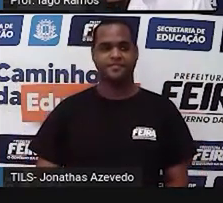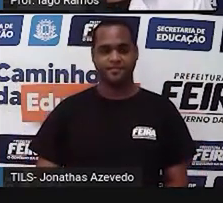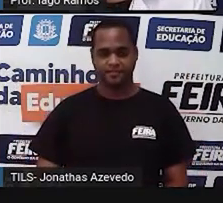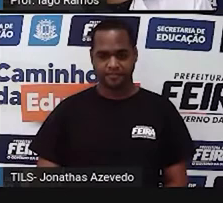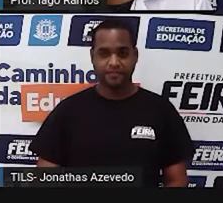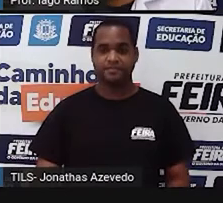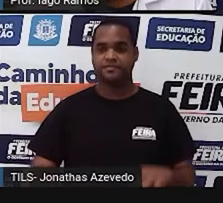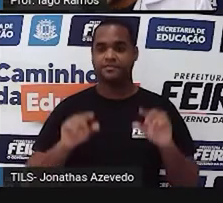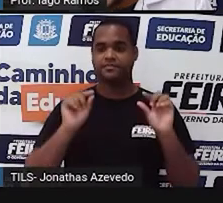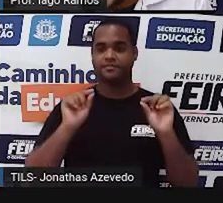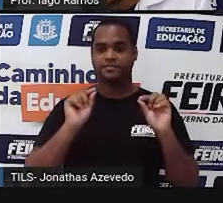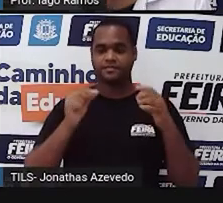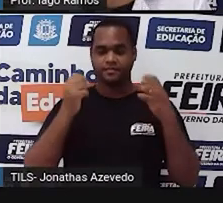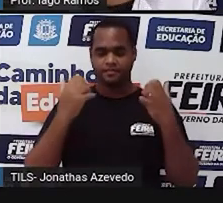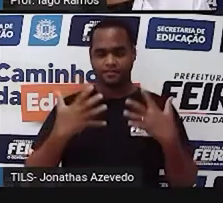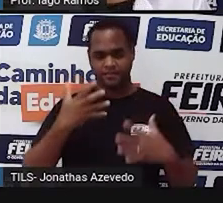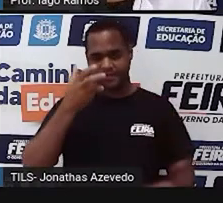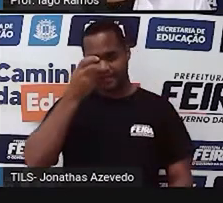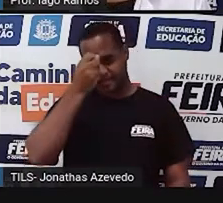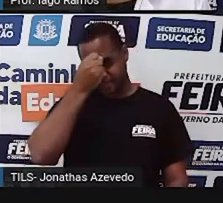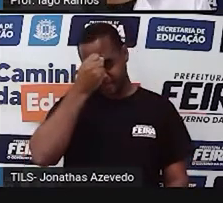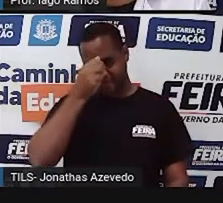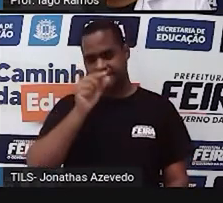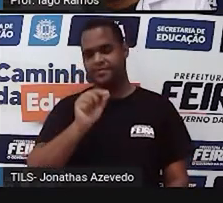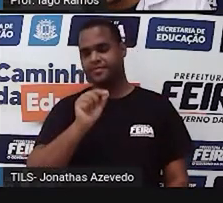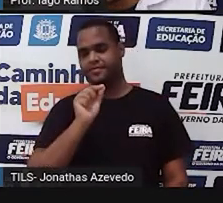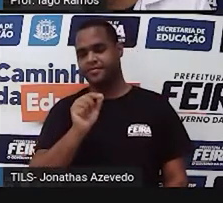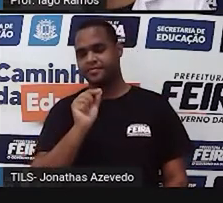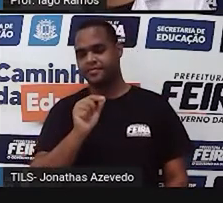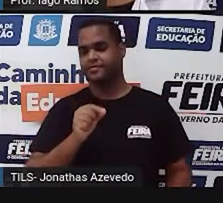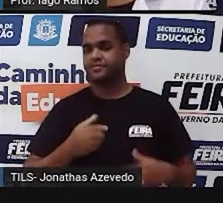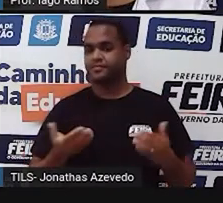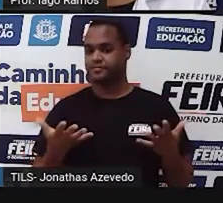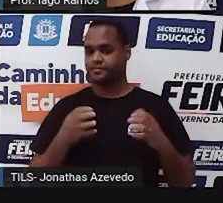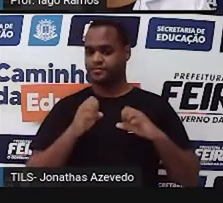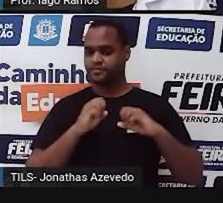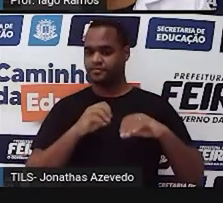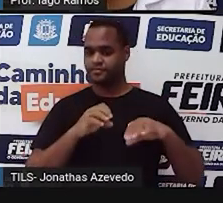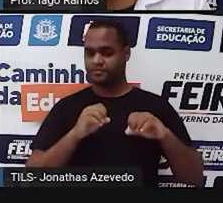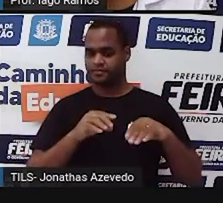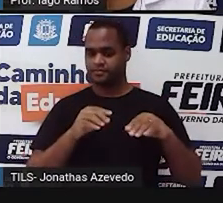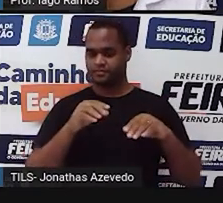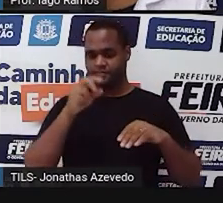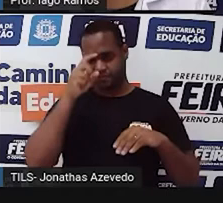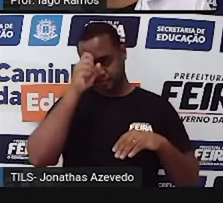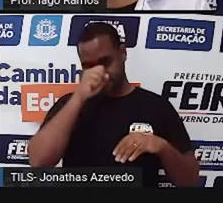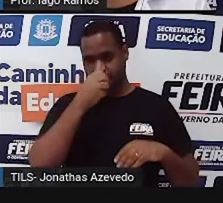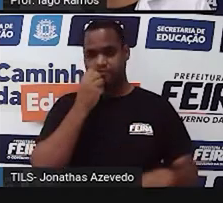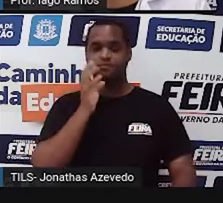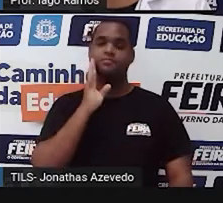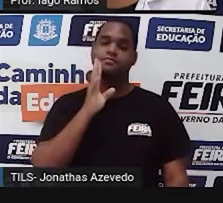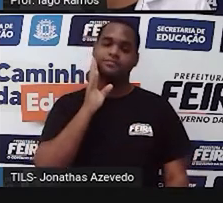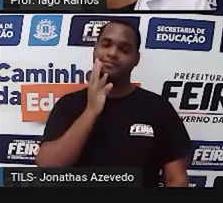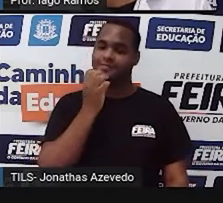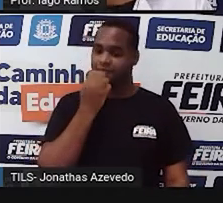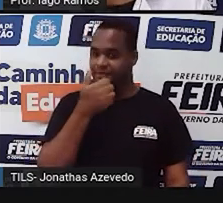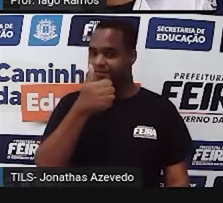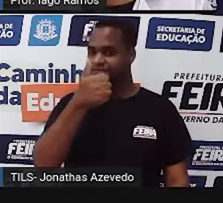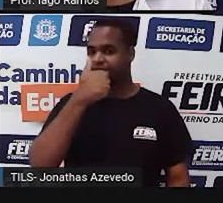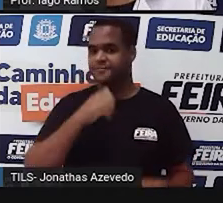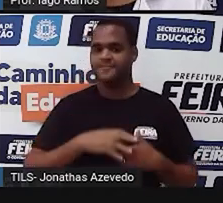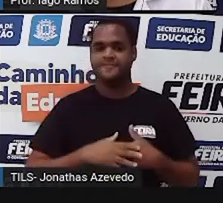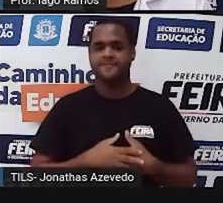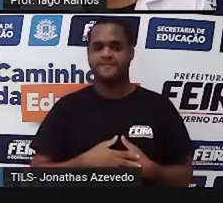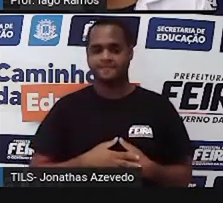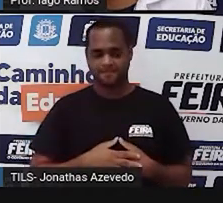a gente vai aprender nessa aula? Olha, essa aula a gente vai aprender um negócio muito bacana. A